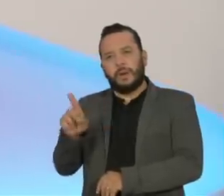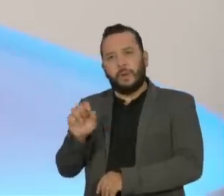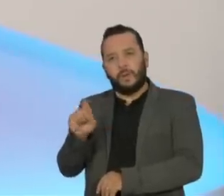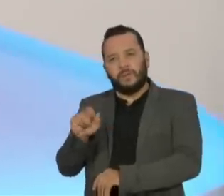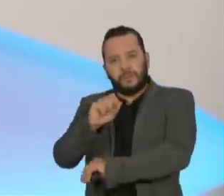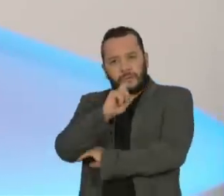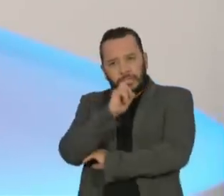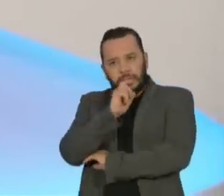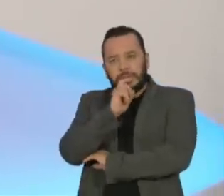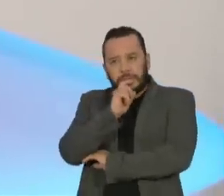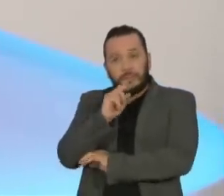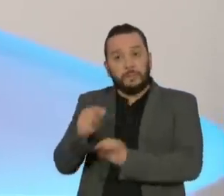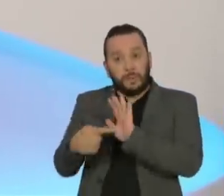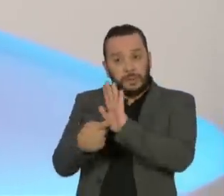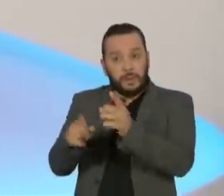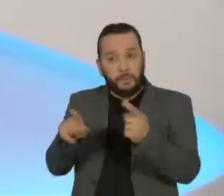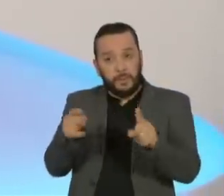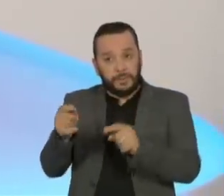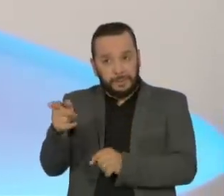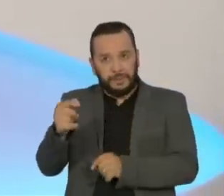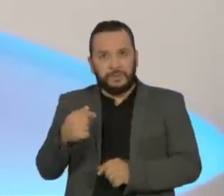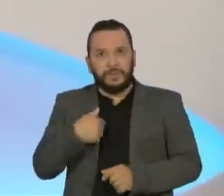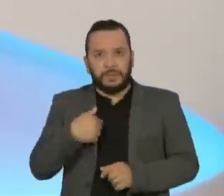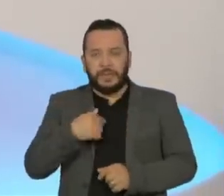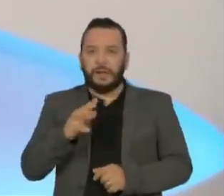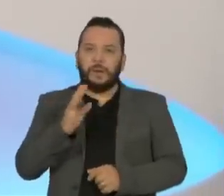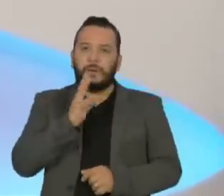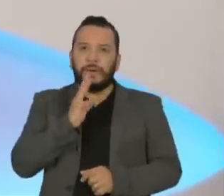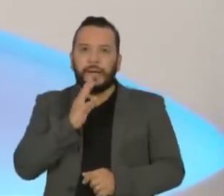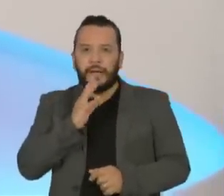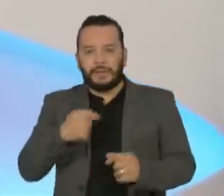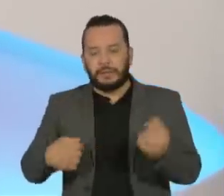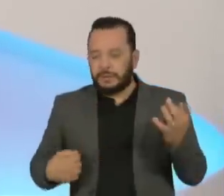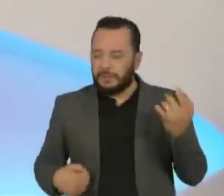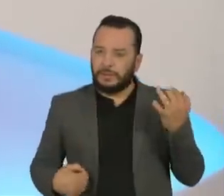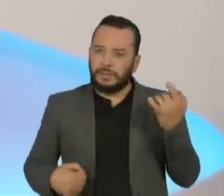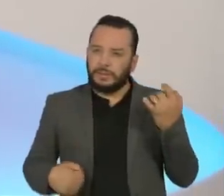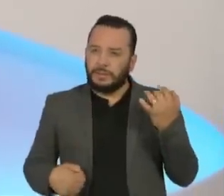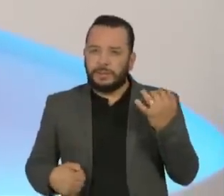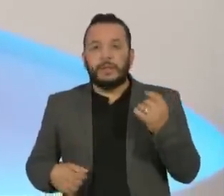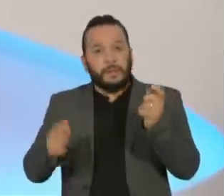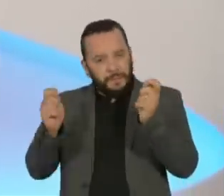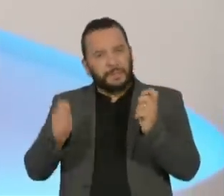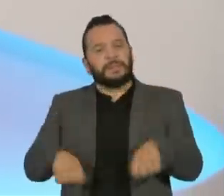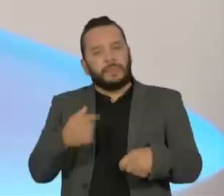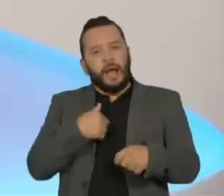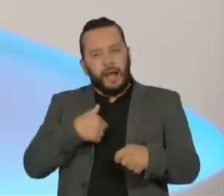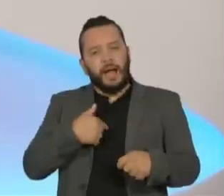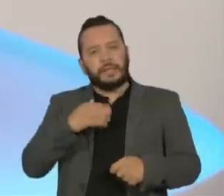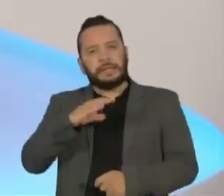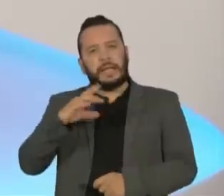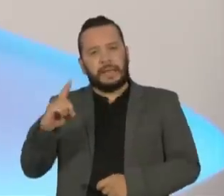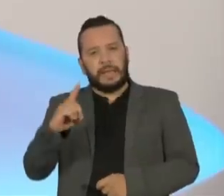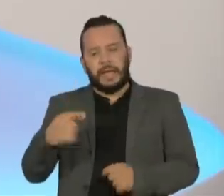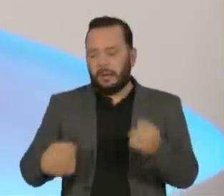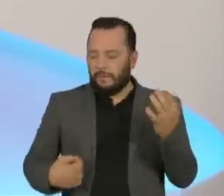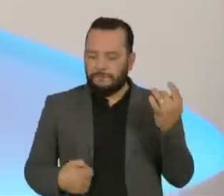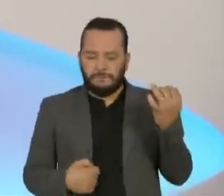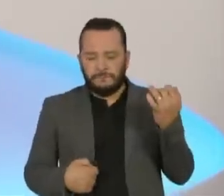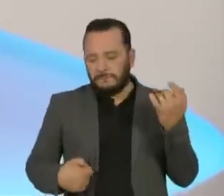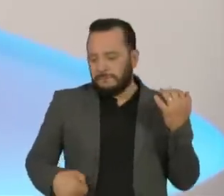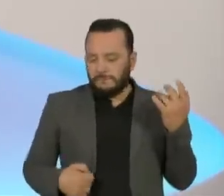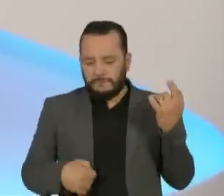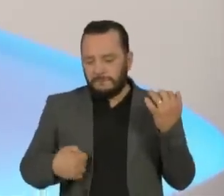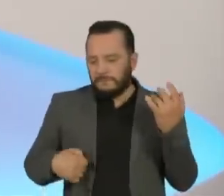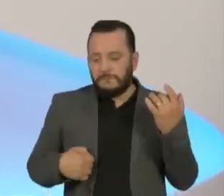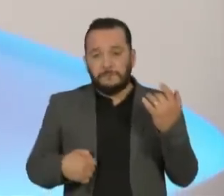eu mostrei uma música para ele, falou assim, com essa introdução só com o número de acordos, eu fazia um álbum duplo. Então, eu penso às vezes que